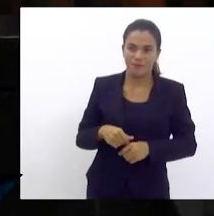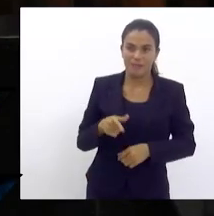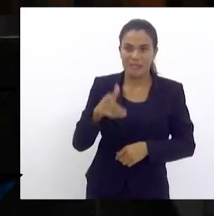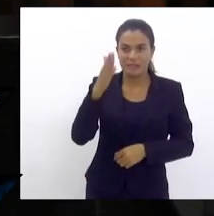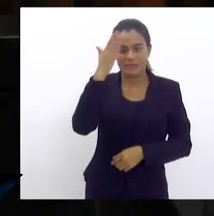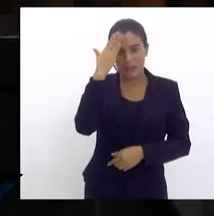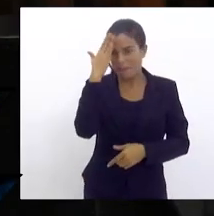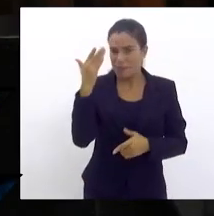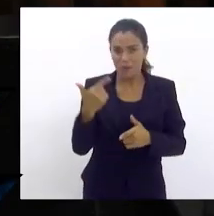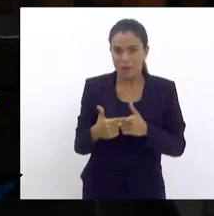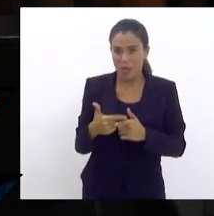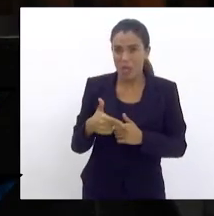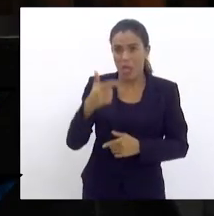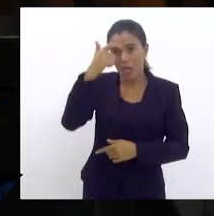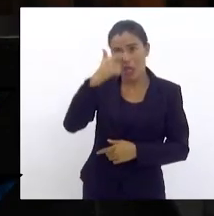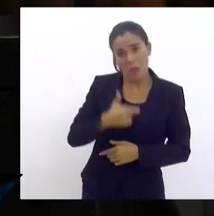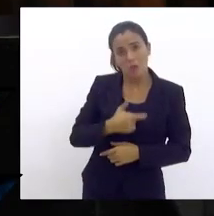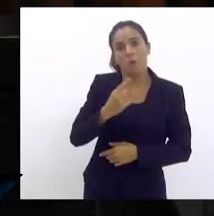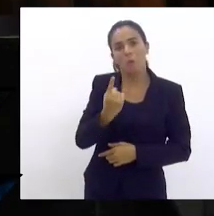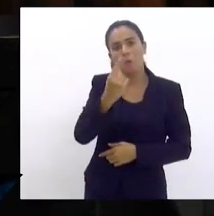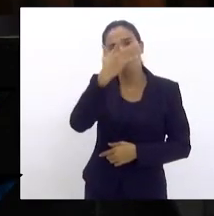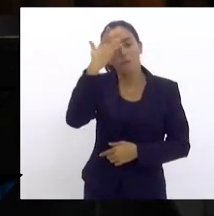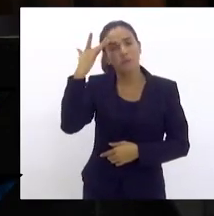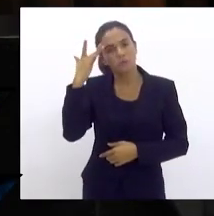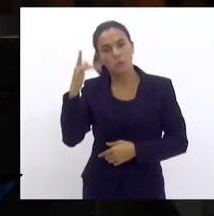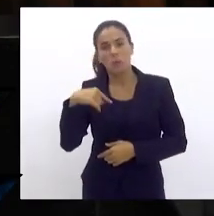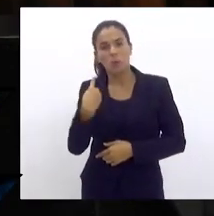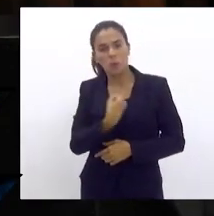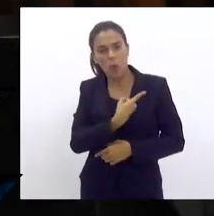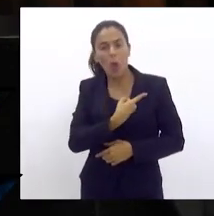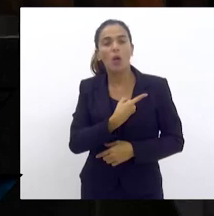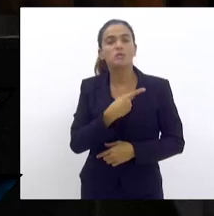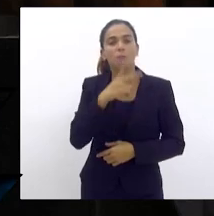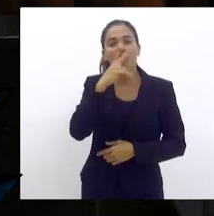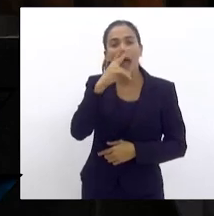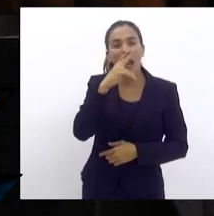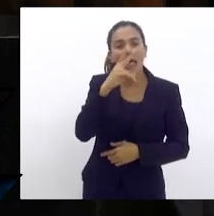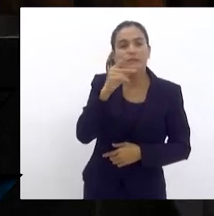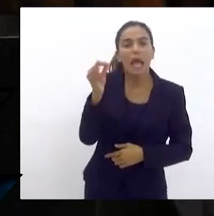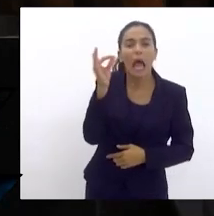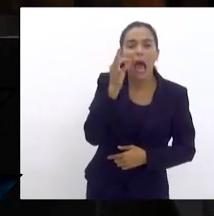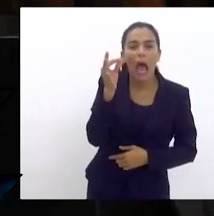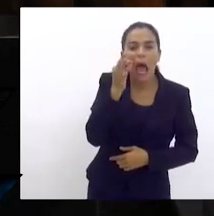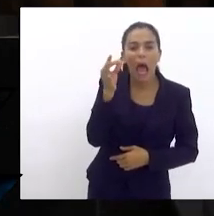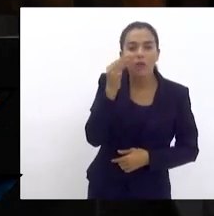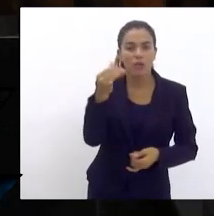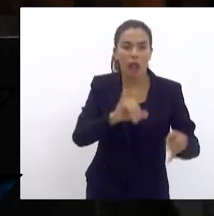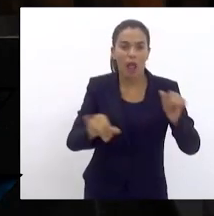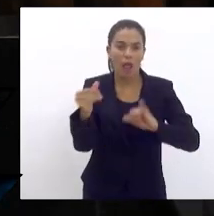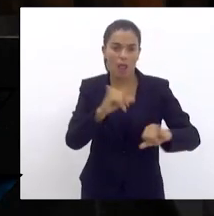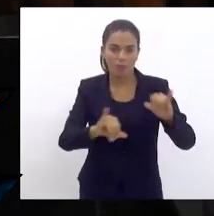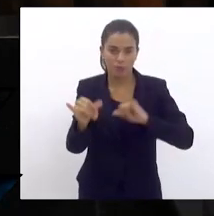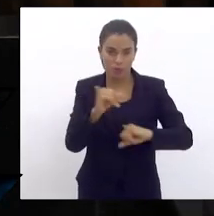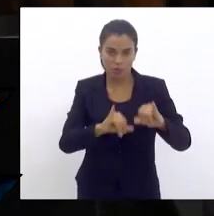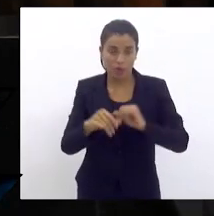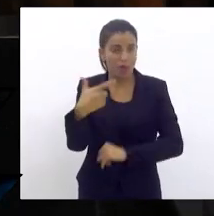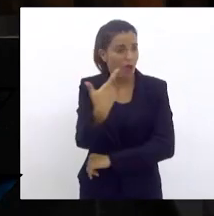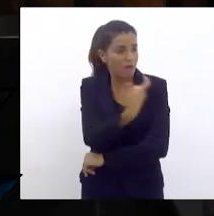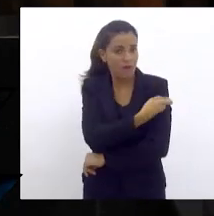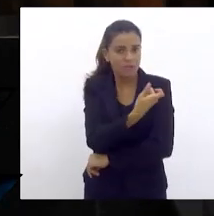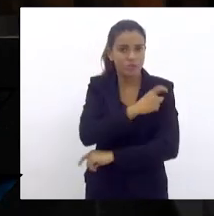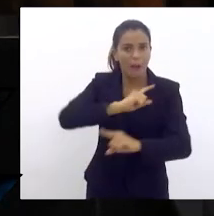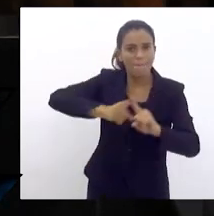quê. Eu sou uma das pessoas que falo, nós fomos feitos de cobaias e hoje os efeitos colaterais estão chegando. Vacinas já foram